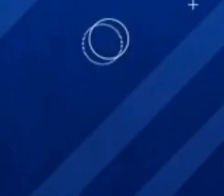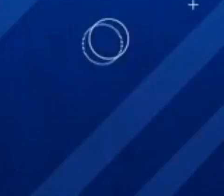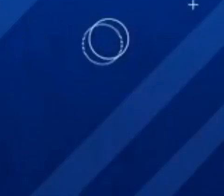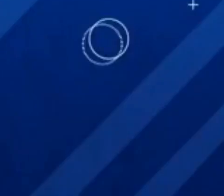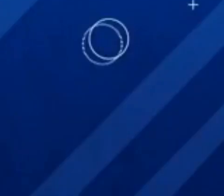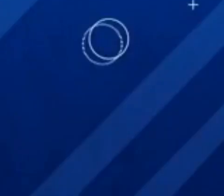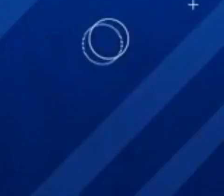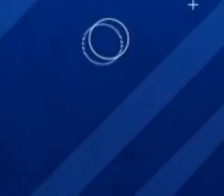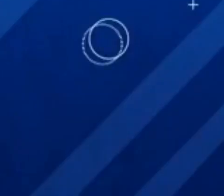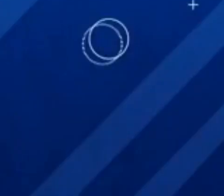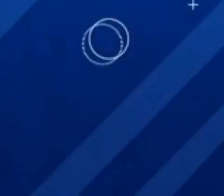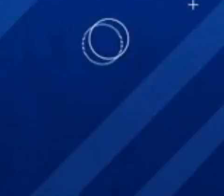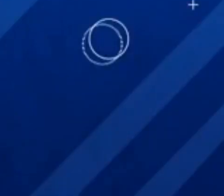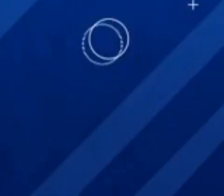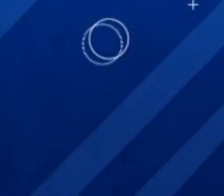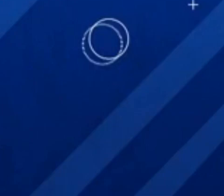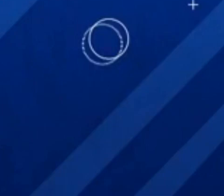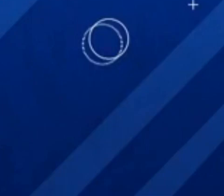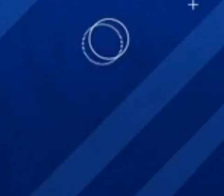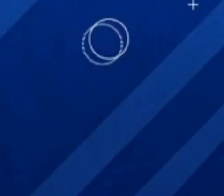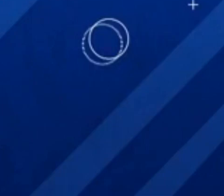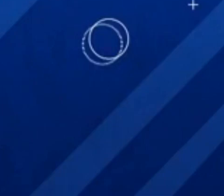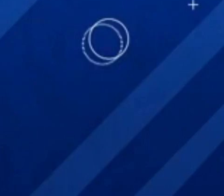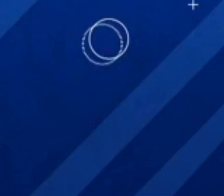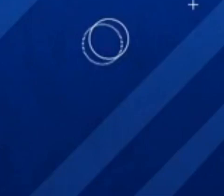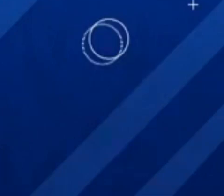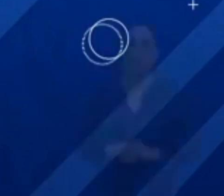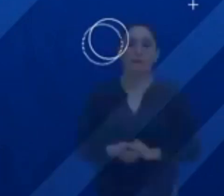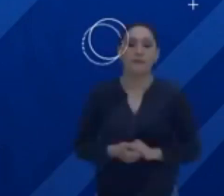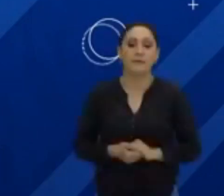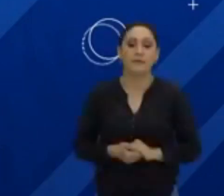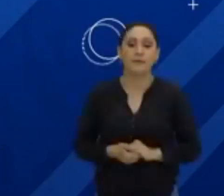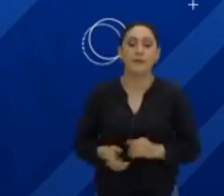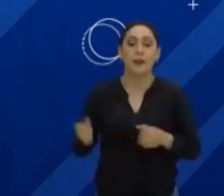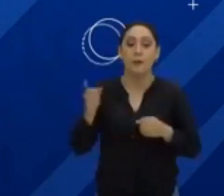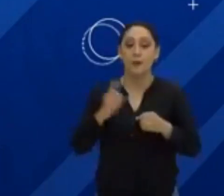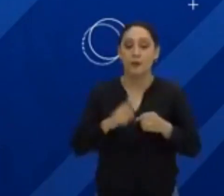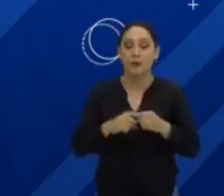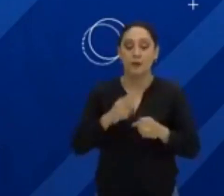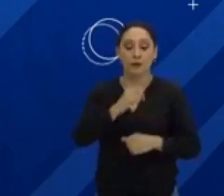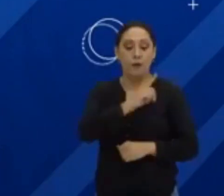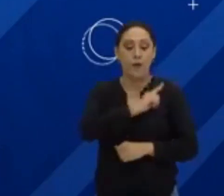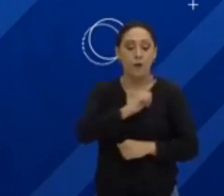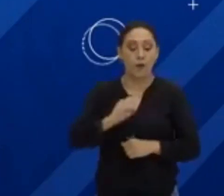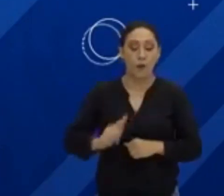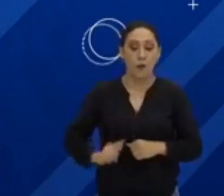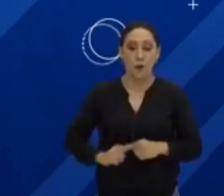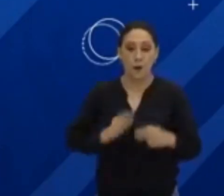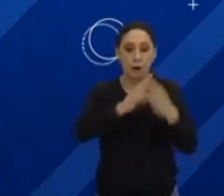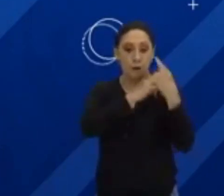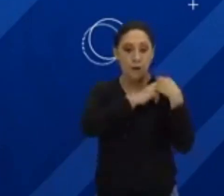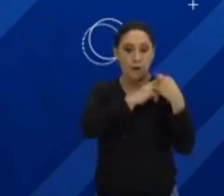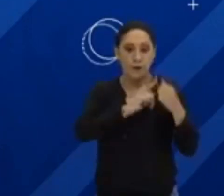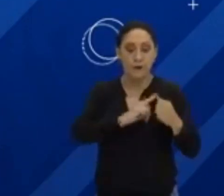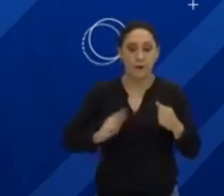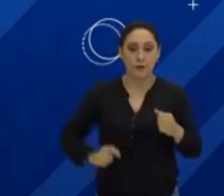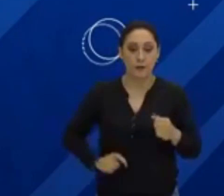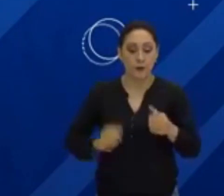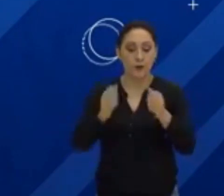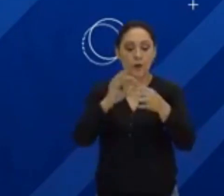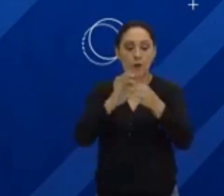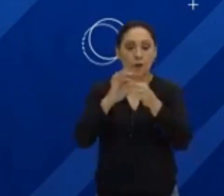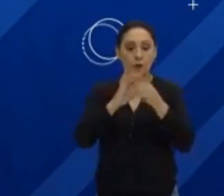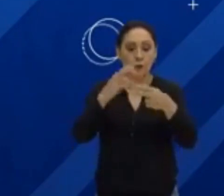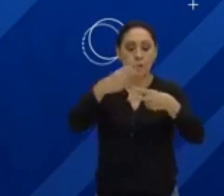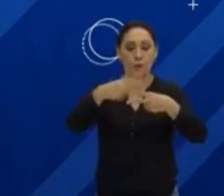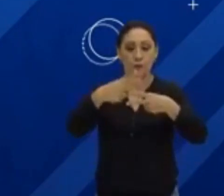Estamos de volta com o Todos em Casa pela Educação, que é uma iniciativa do governo do Estado do Pará, por meio da Secretaria